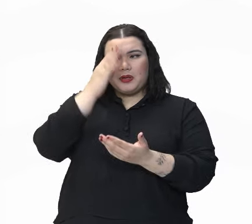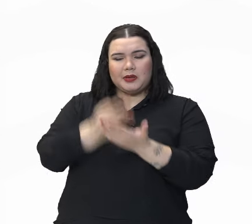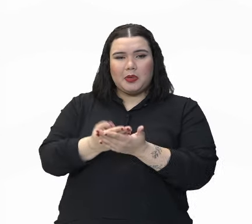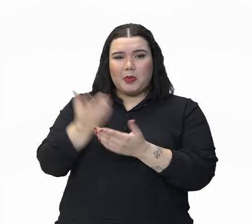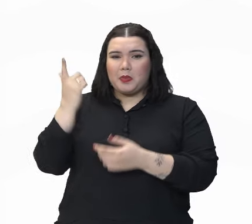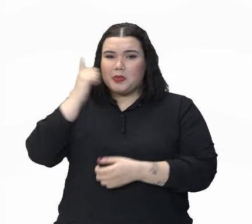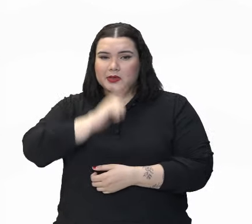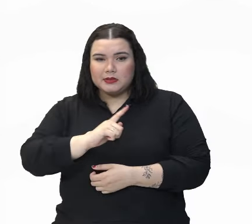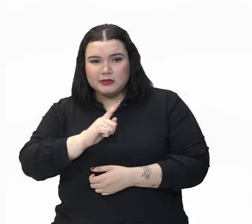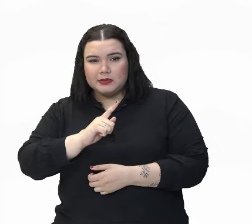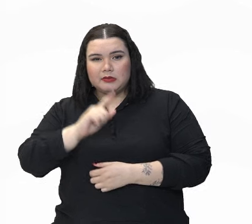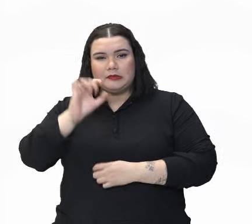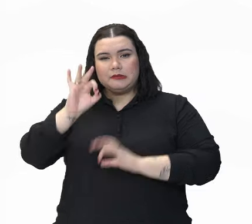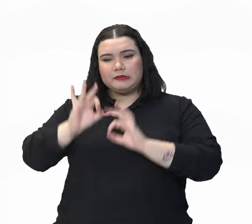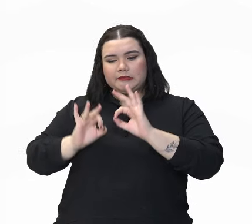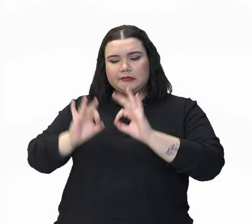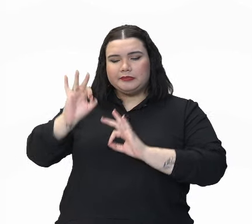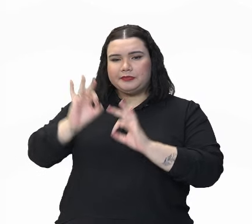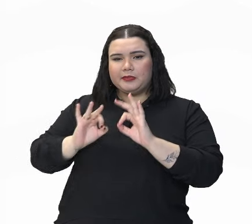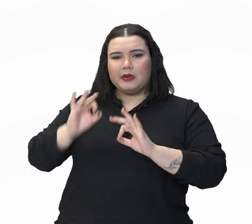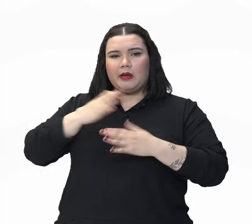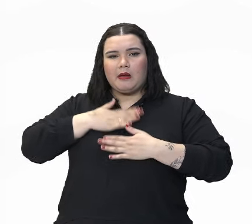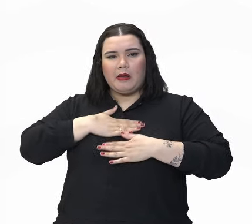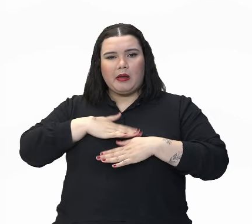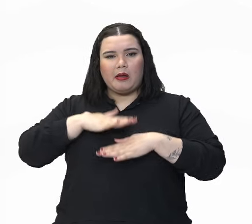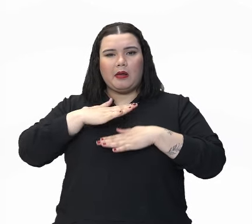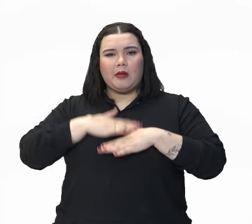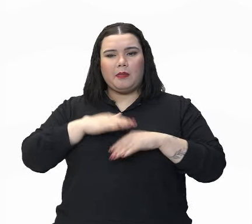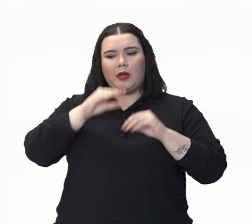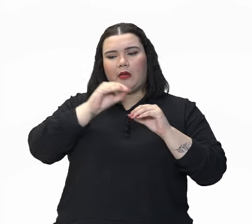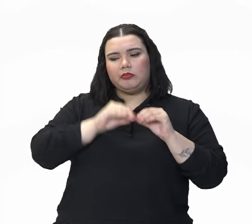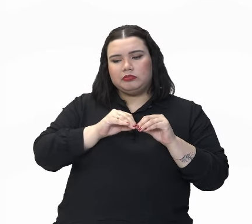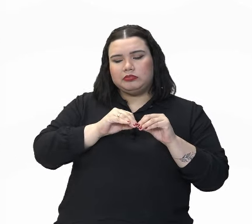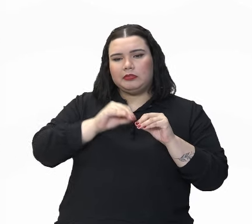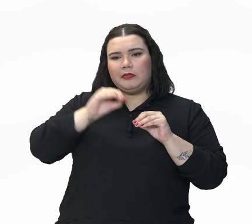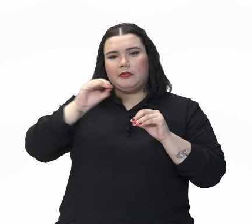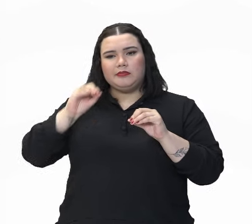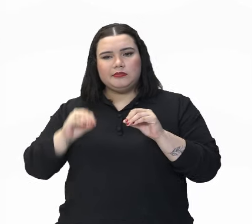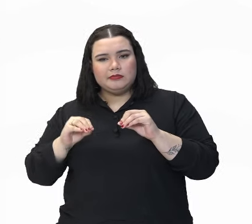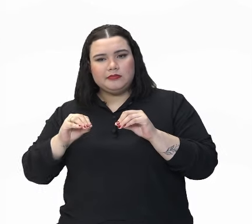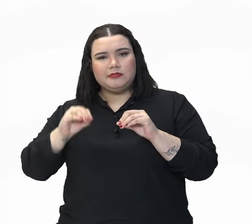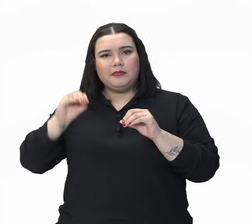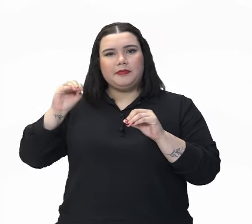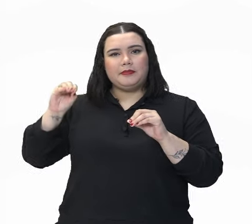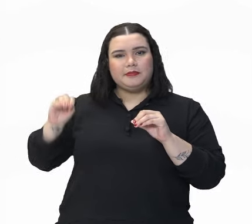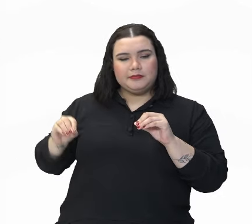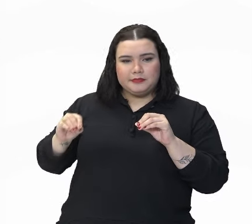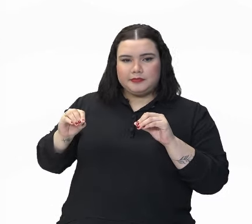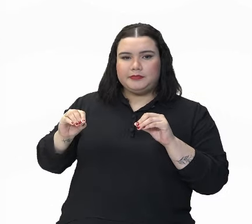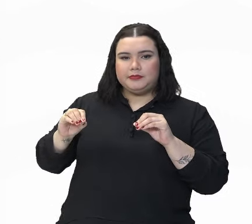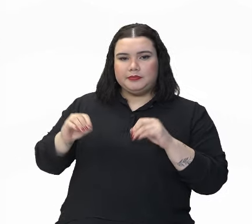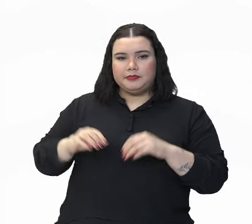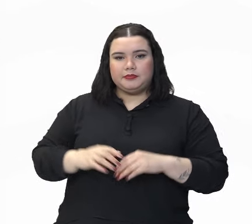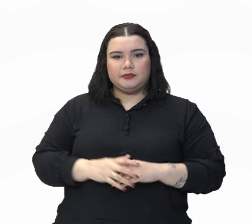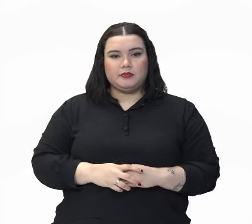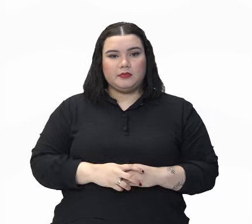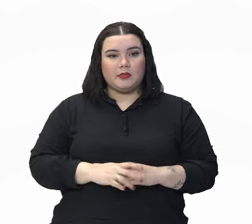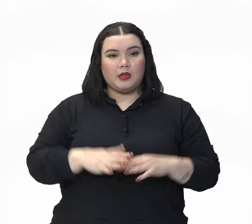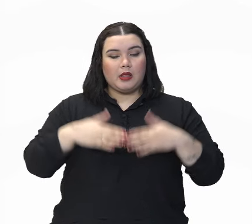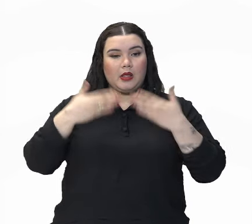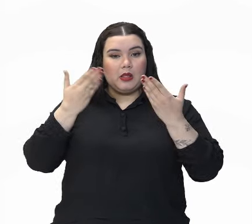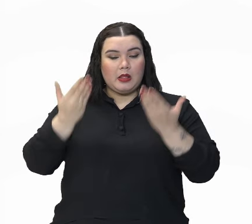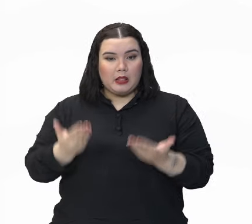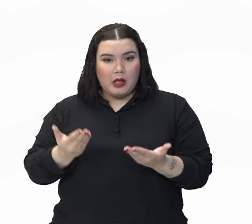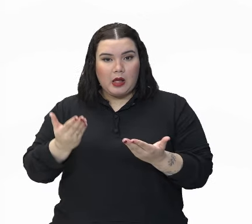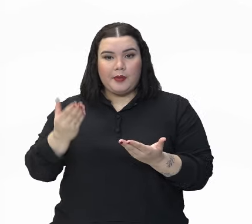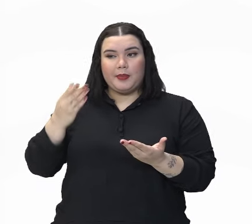Preparara-a lentamente, adiara-a, tornara-a a prepará-la e só